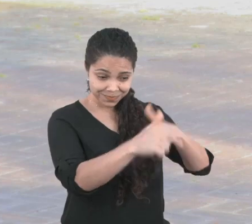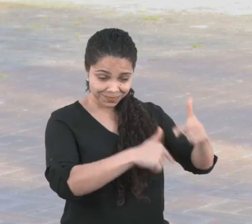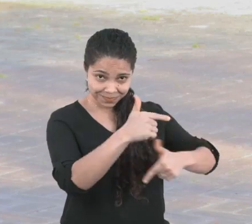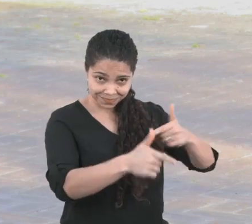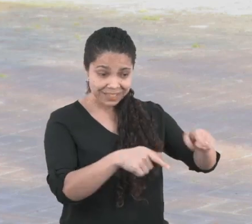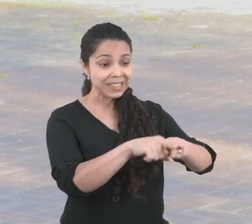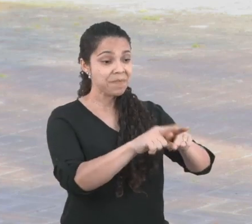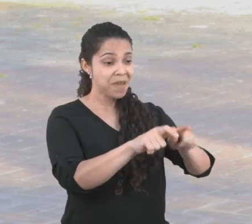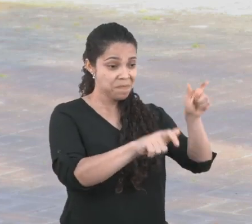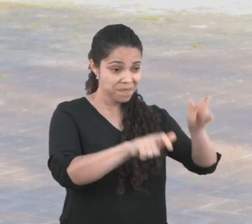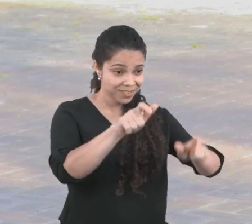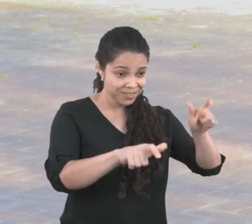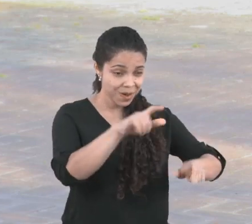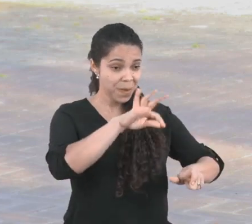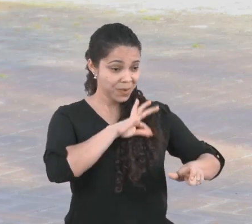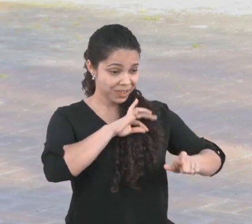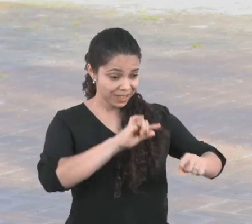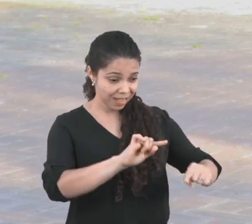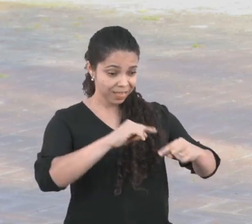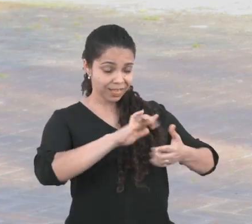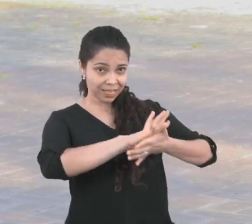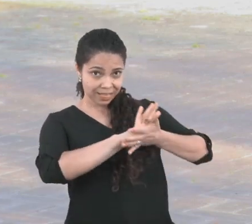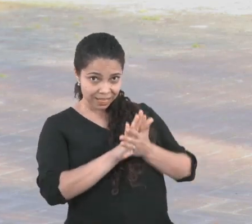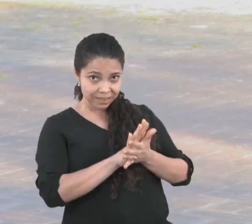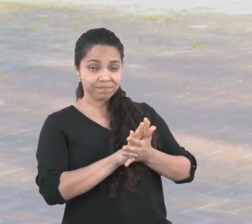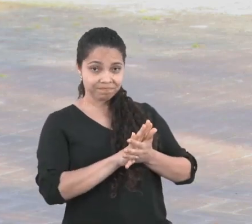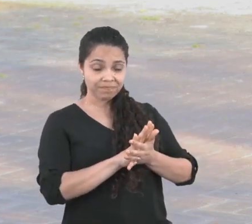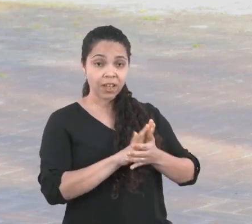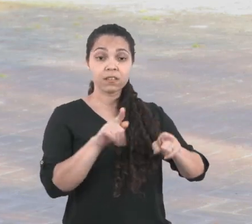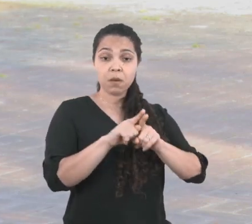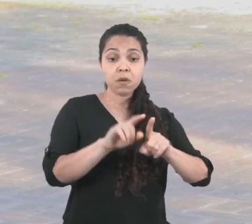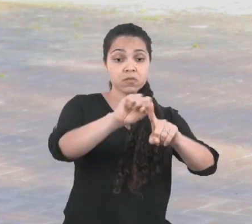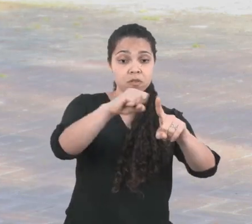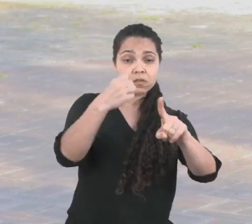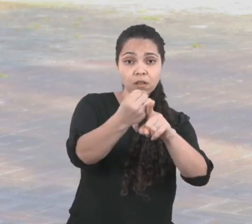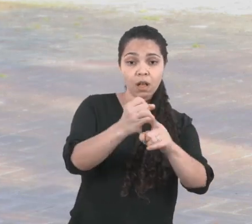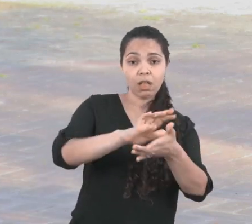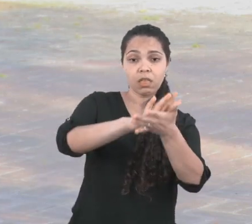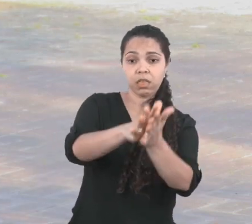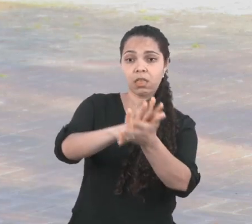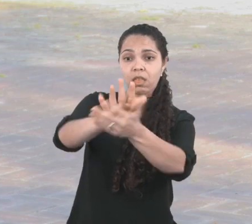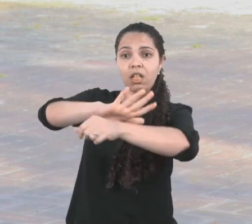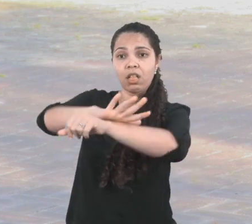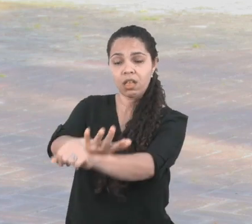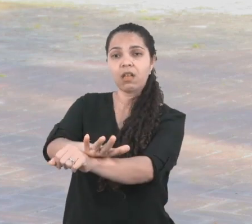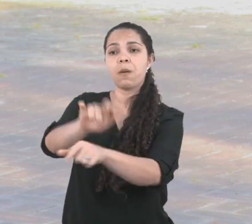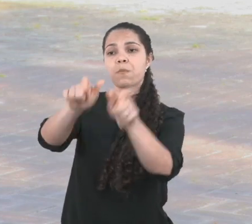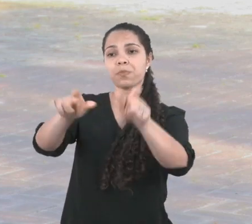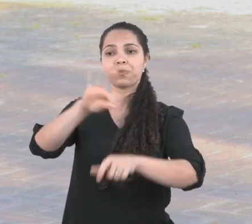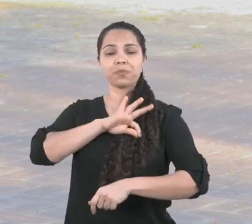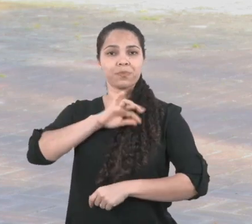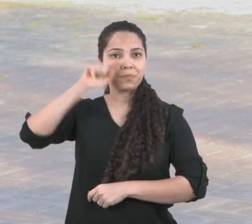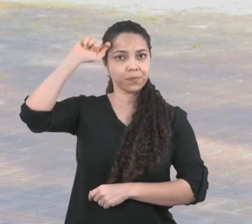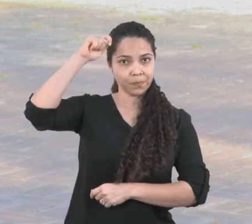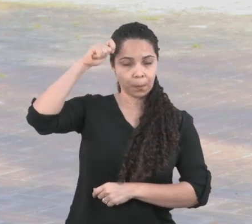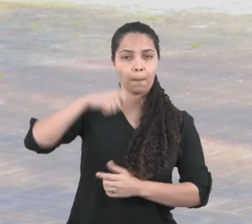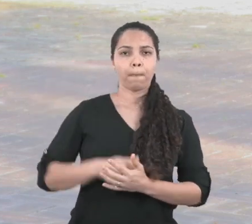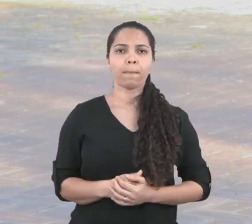partindo da corporação, e o racismo também partindo da sociedade para com o policial negro. Então,